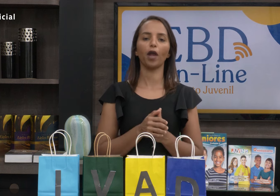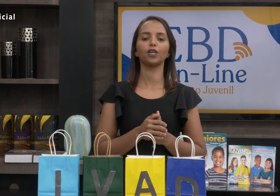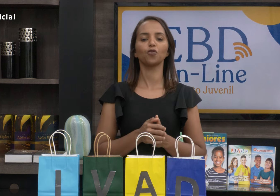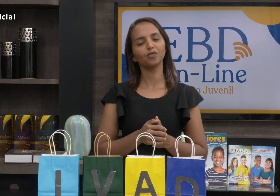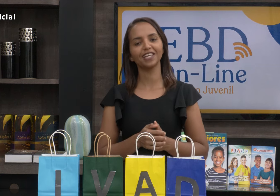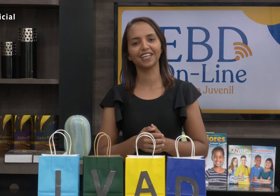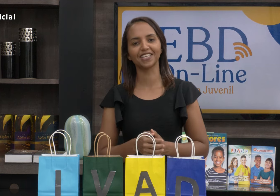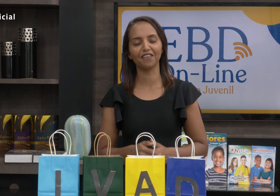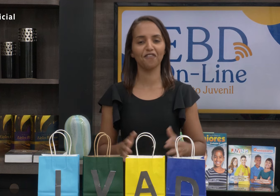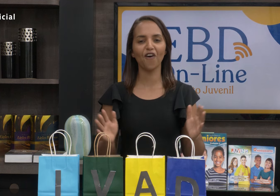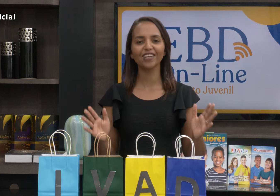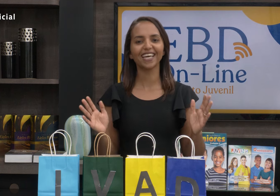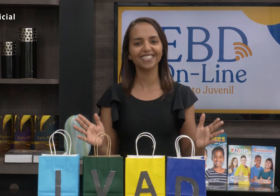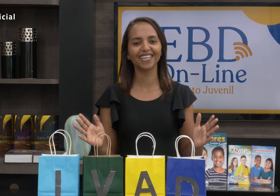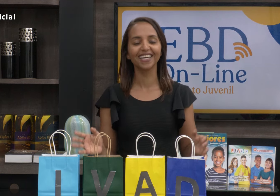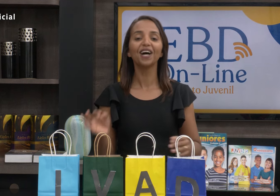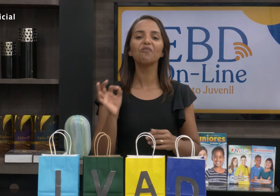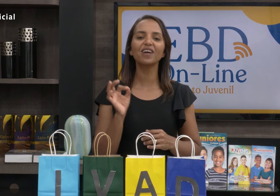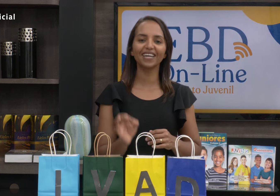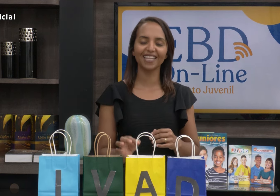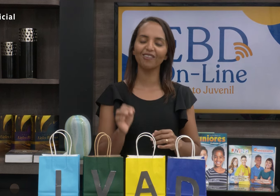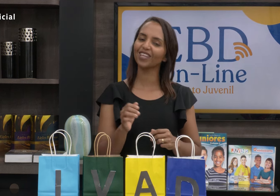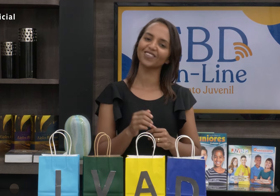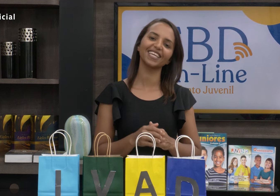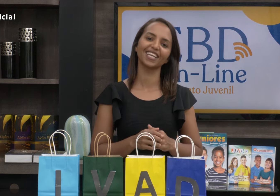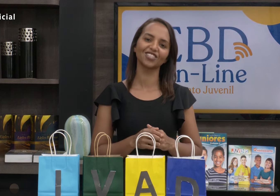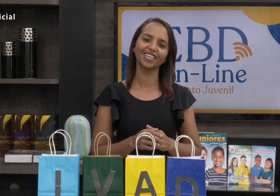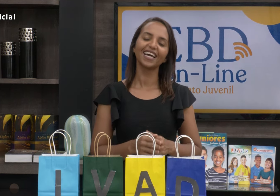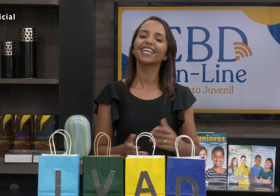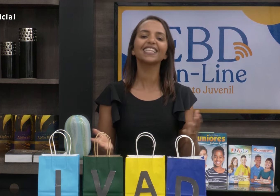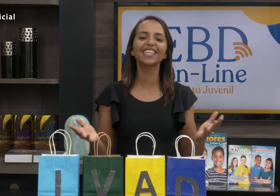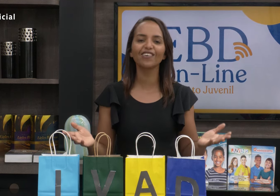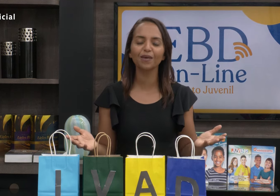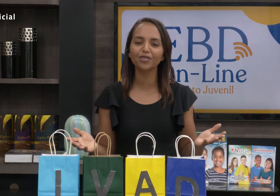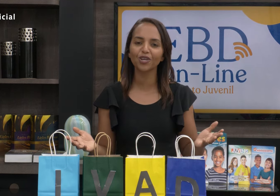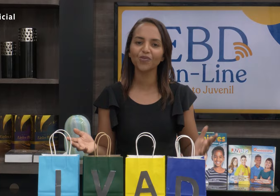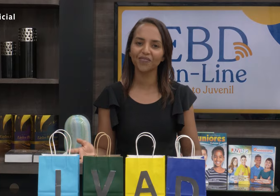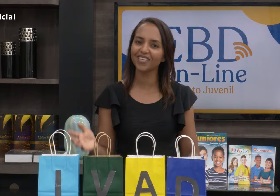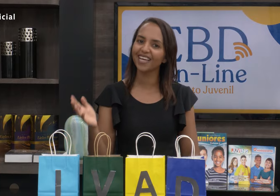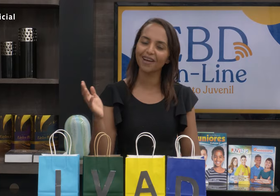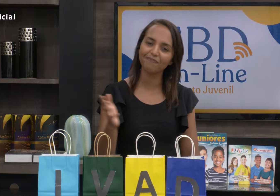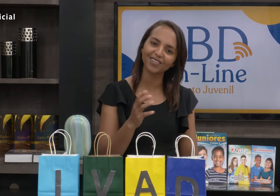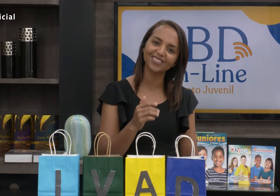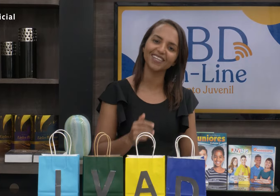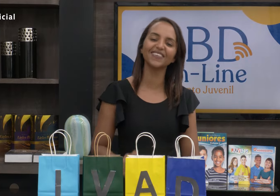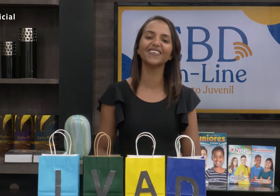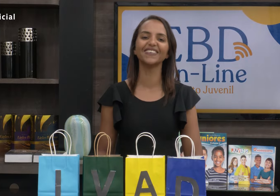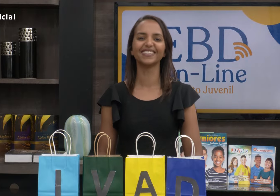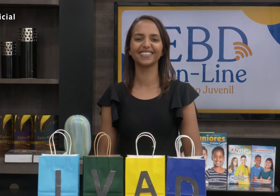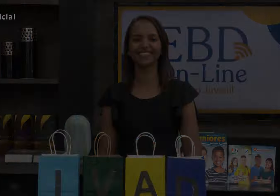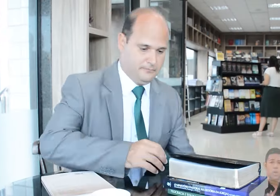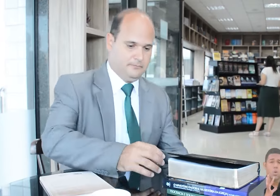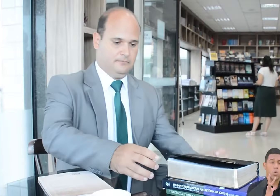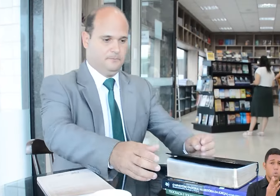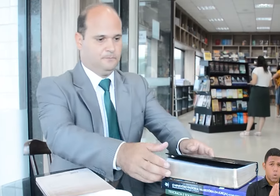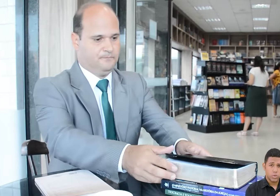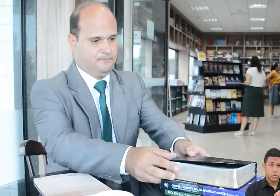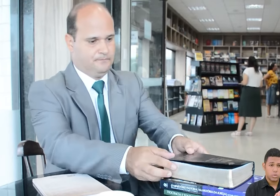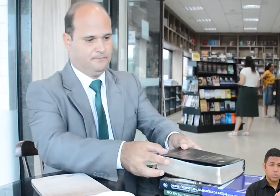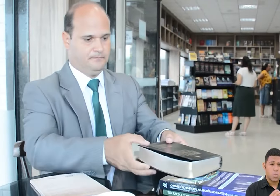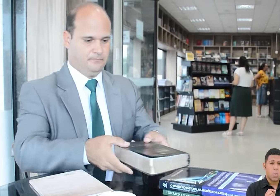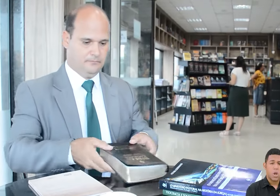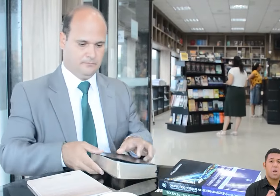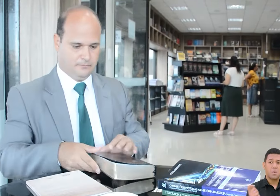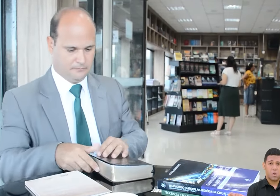comente, porque isso com certeza vai fortalecer o canal da nossa igreja. Que Deus abençoe tua vida e a paz do Senhor! Que o